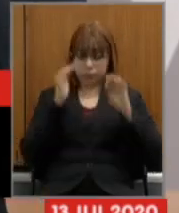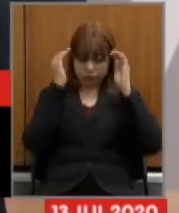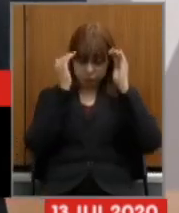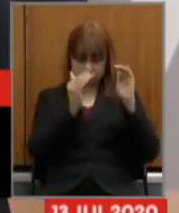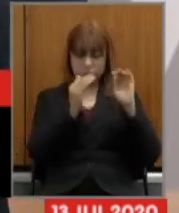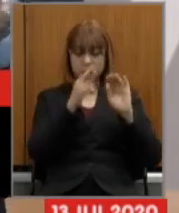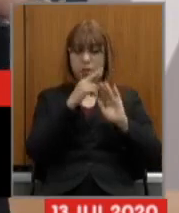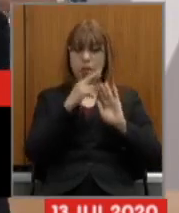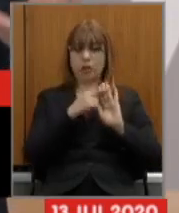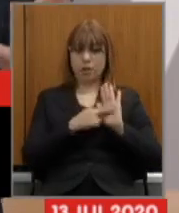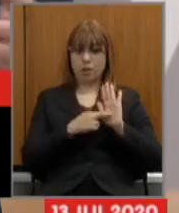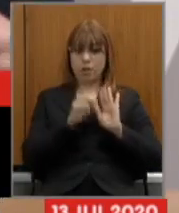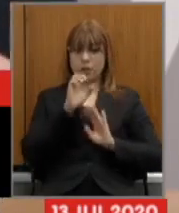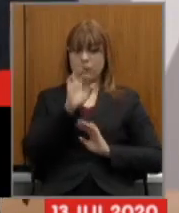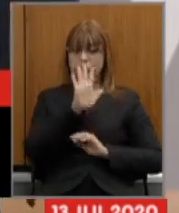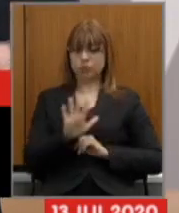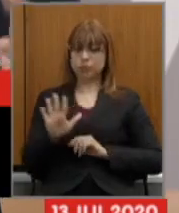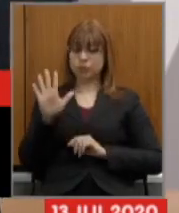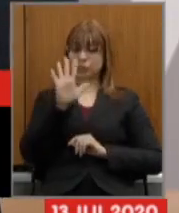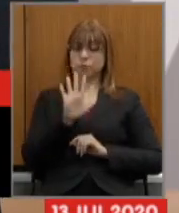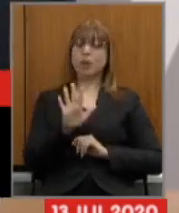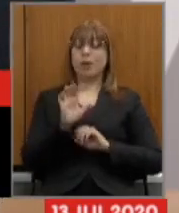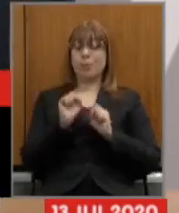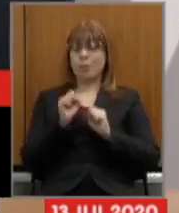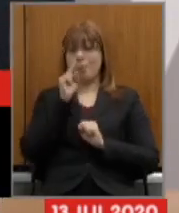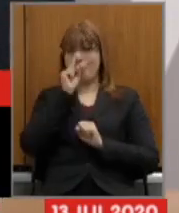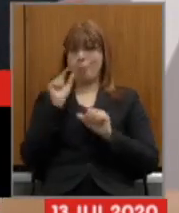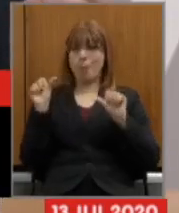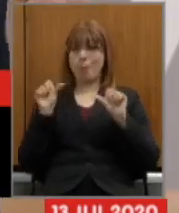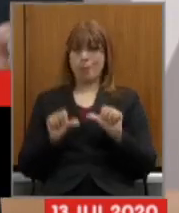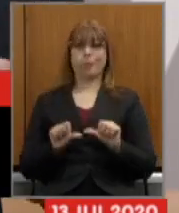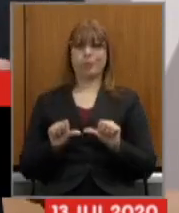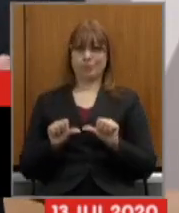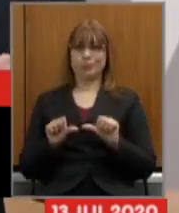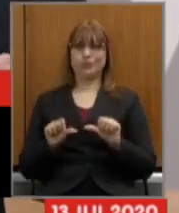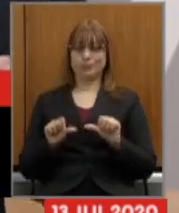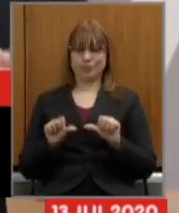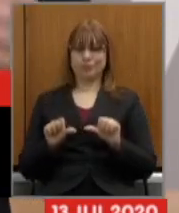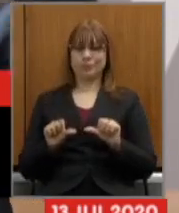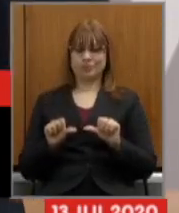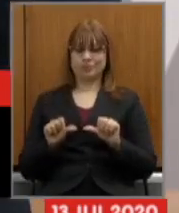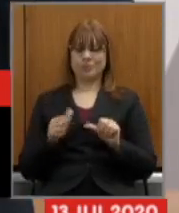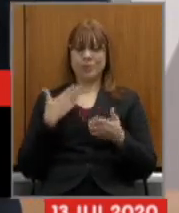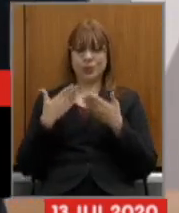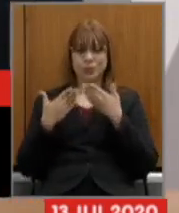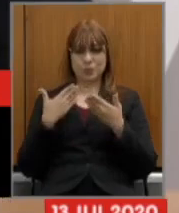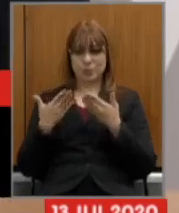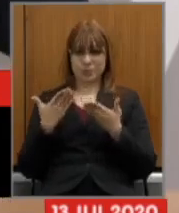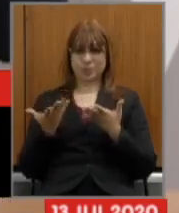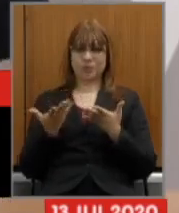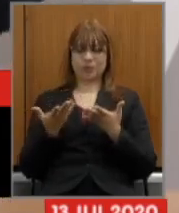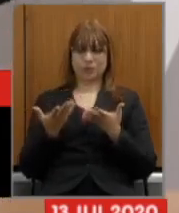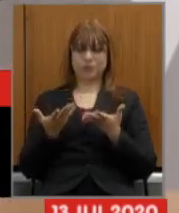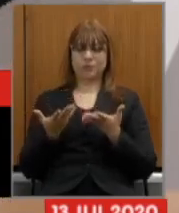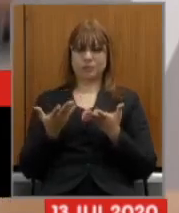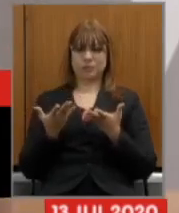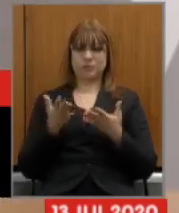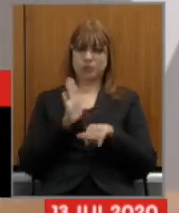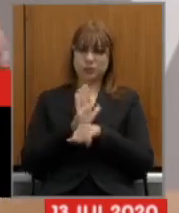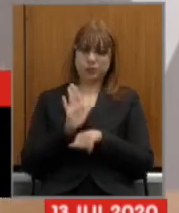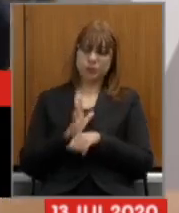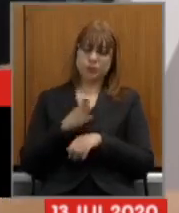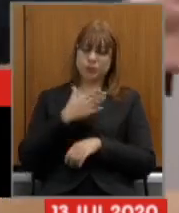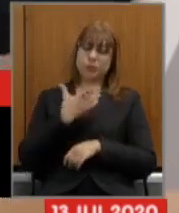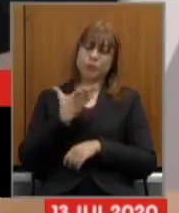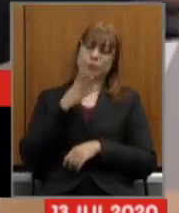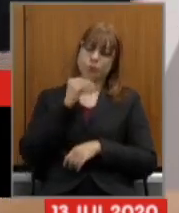geral isso pode agravar ainda mais a situação do contribuinte e do servidor público por isso seria de suma importância